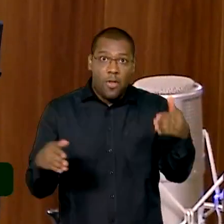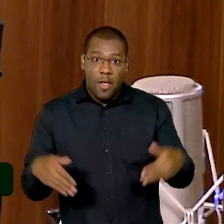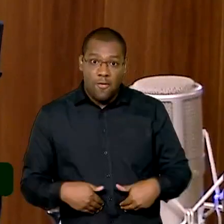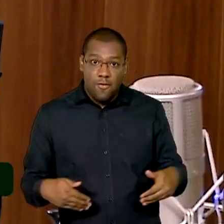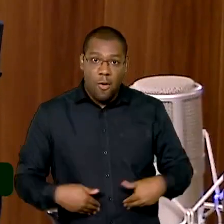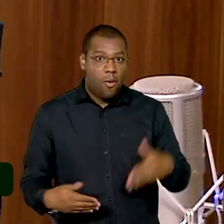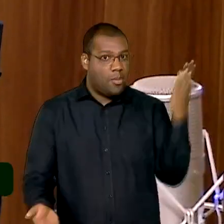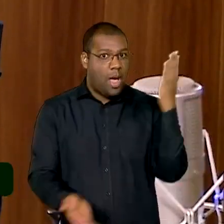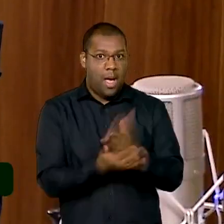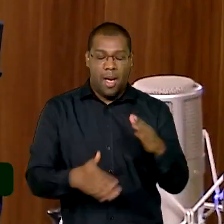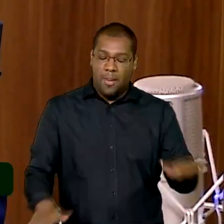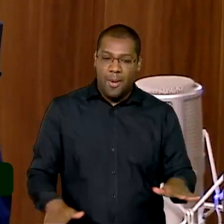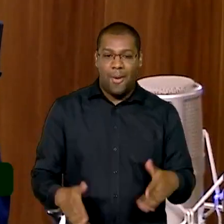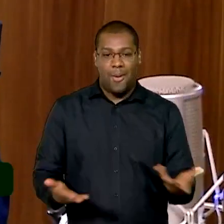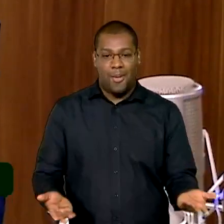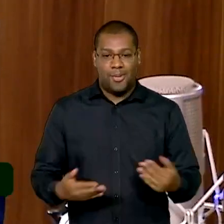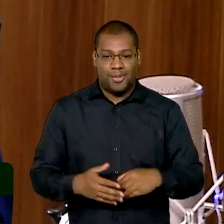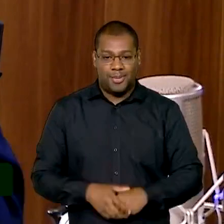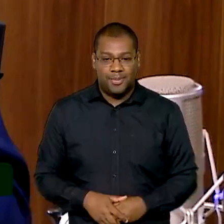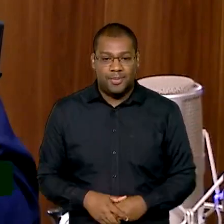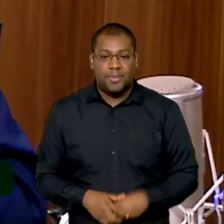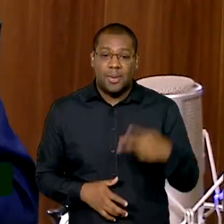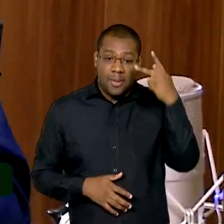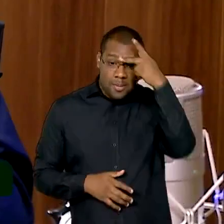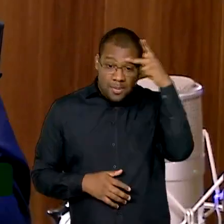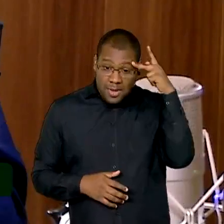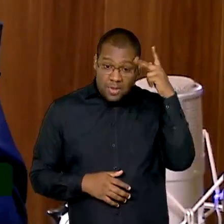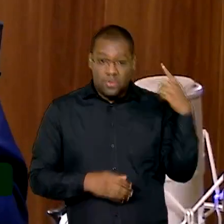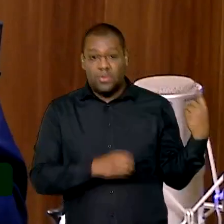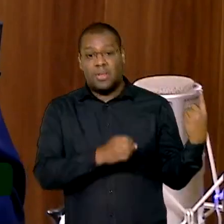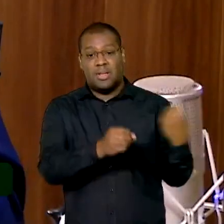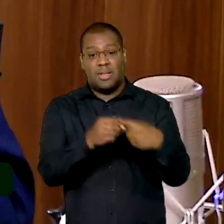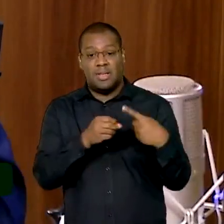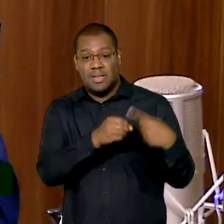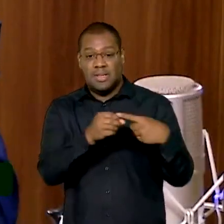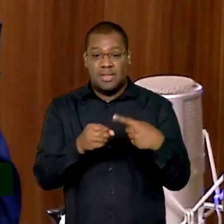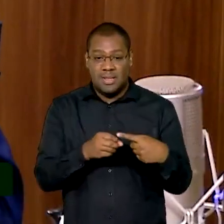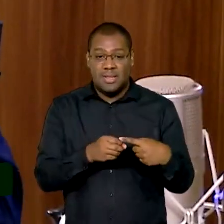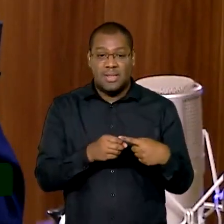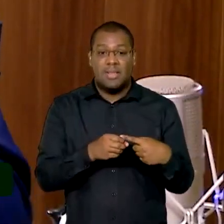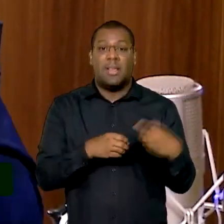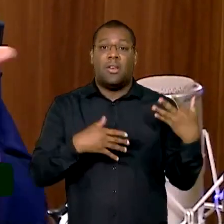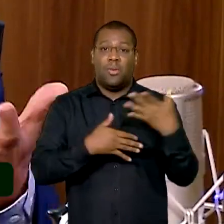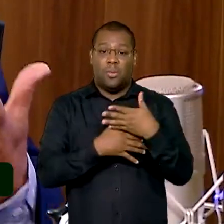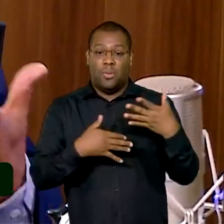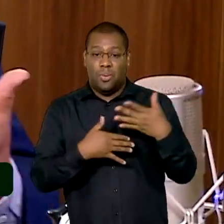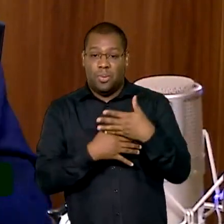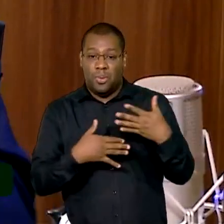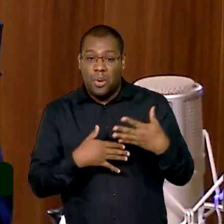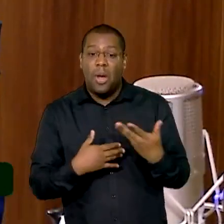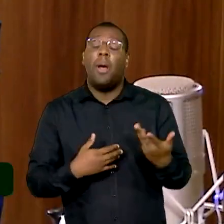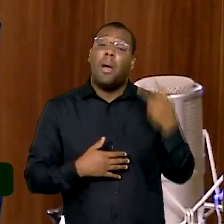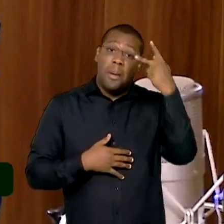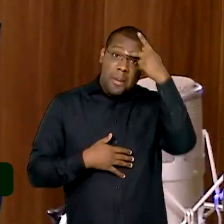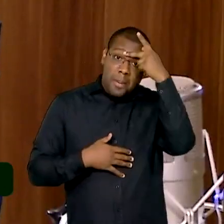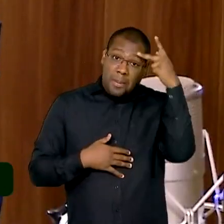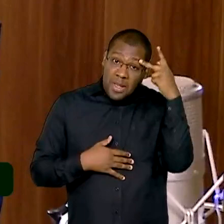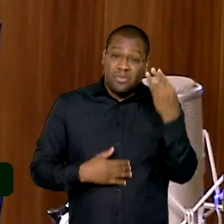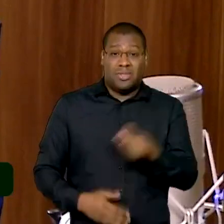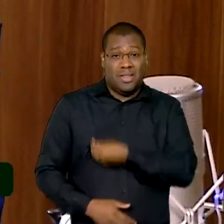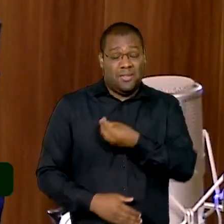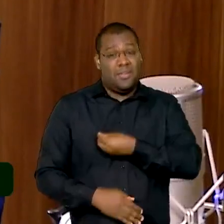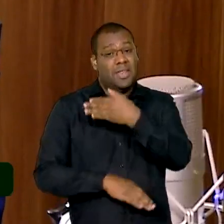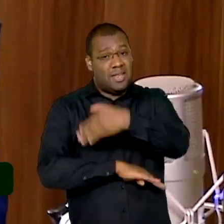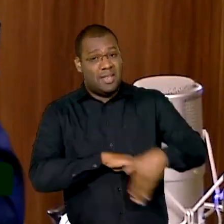pessoas, elas estão nas cidades médias grandes, pessoas em situação de rua que ainda é um quadro ainda